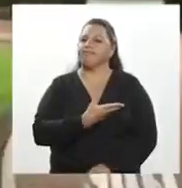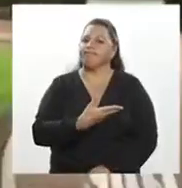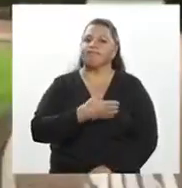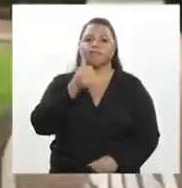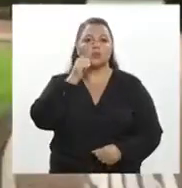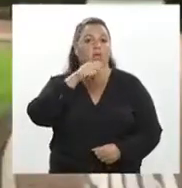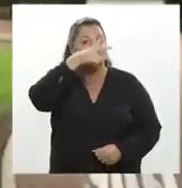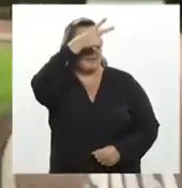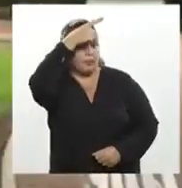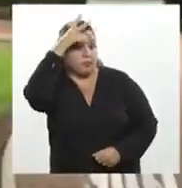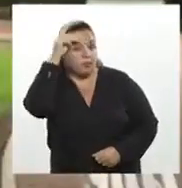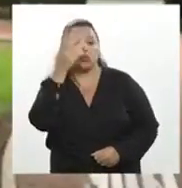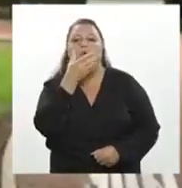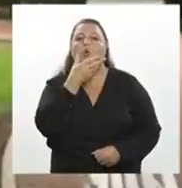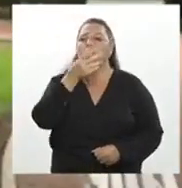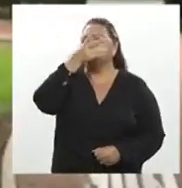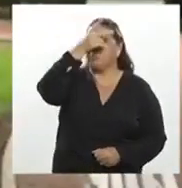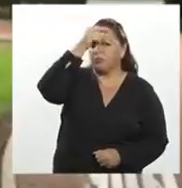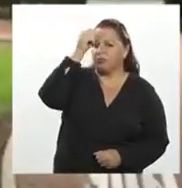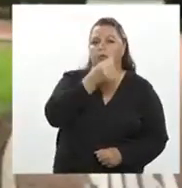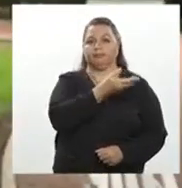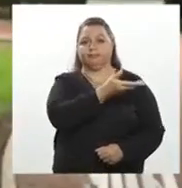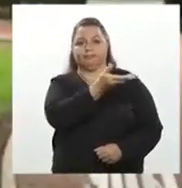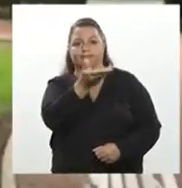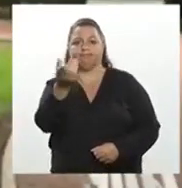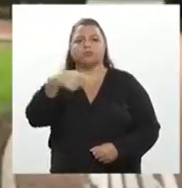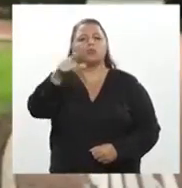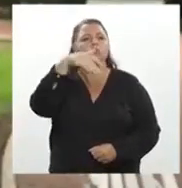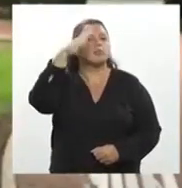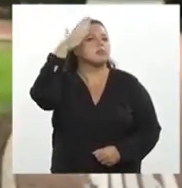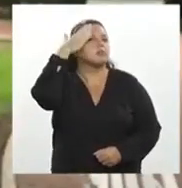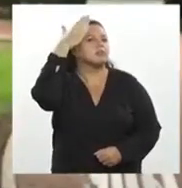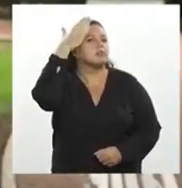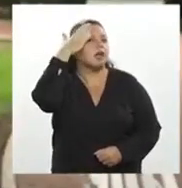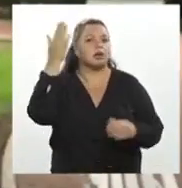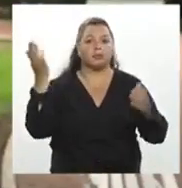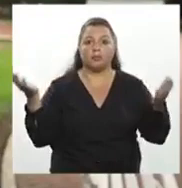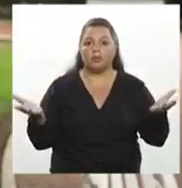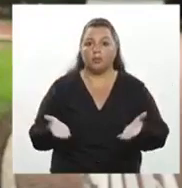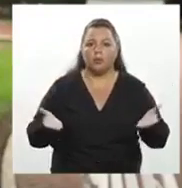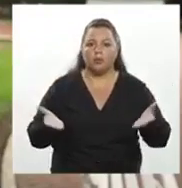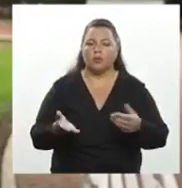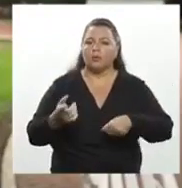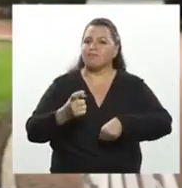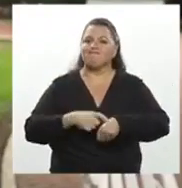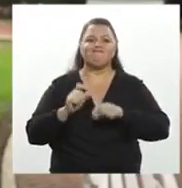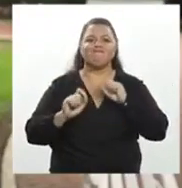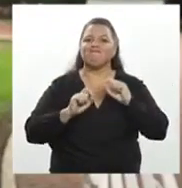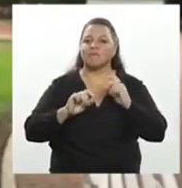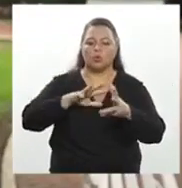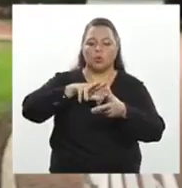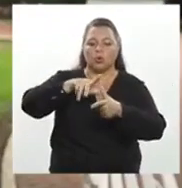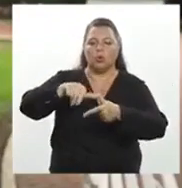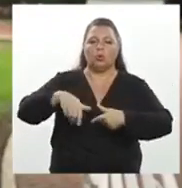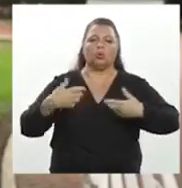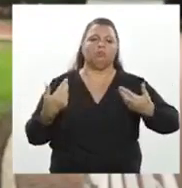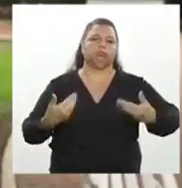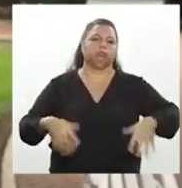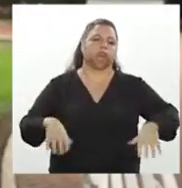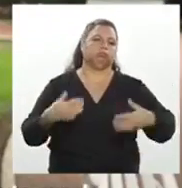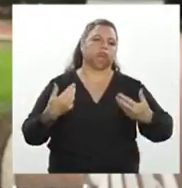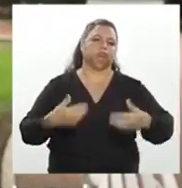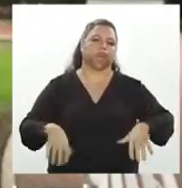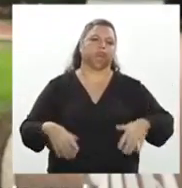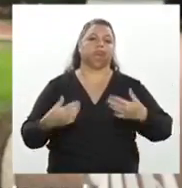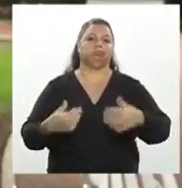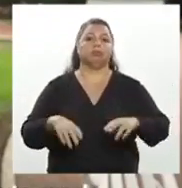Minhas amigas prefeitas, meus amigos prefeitos, como todos sabem, estamos passando por um momento delicado em todo o mundo.